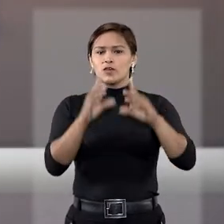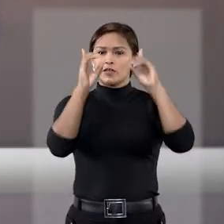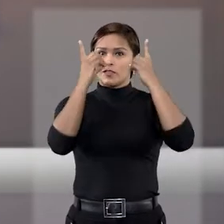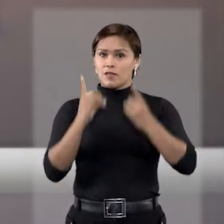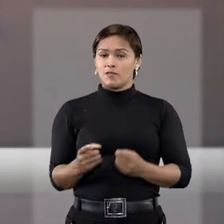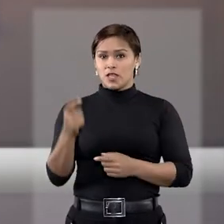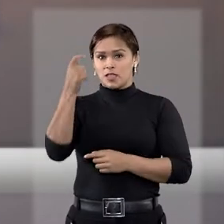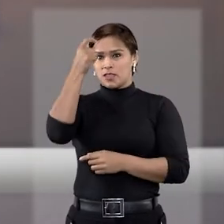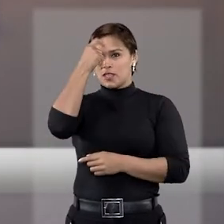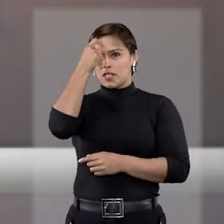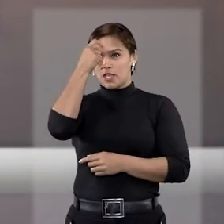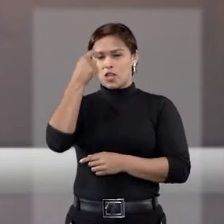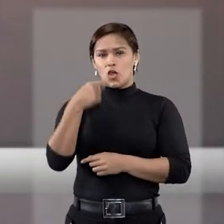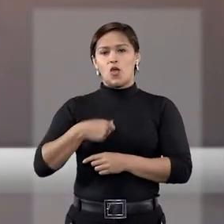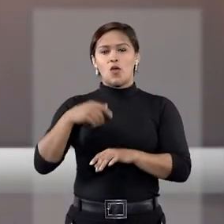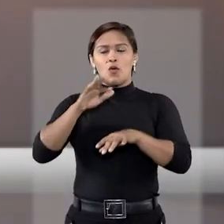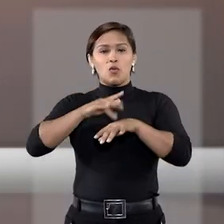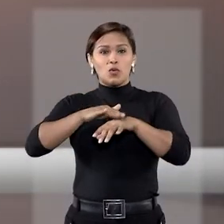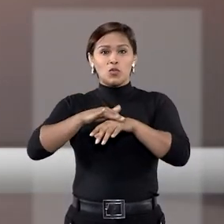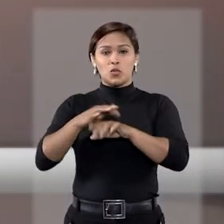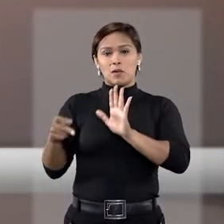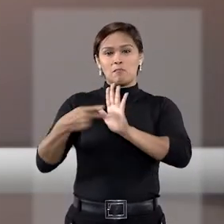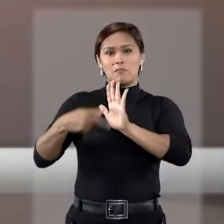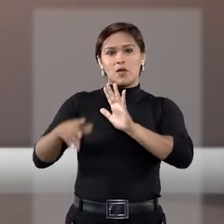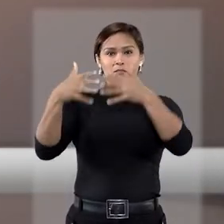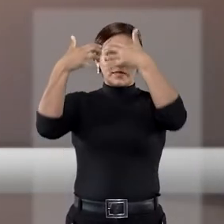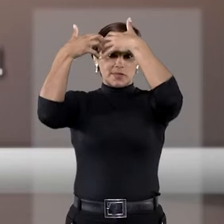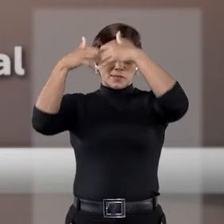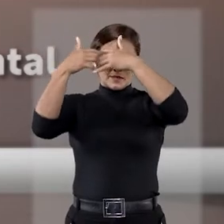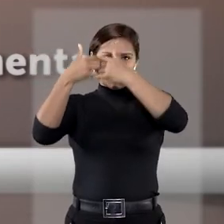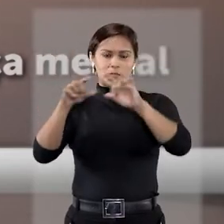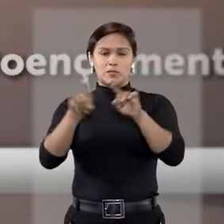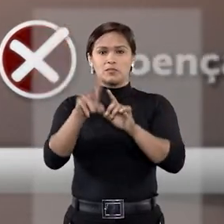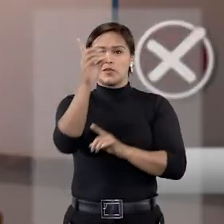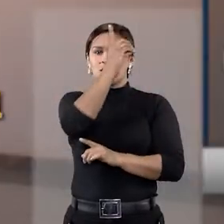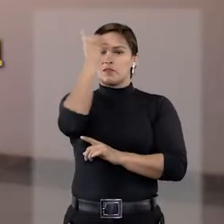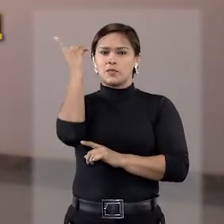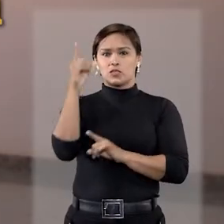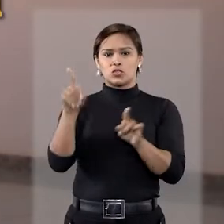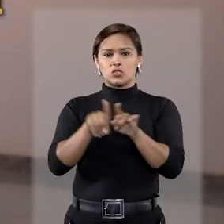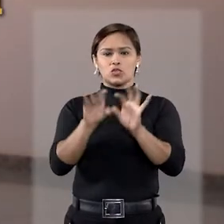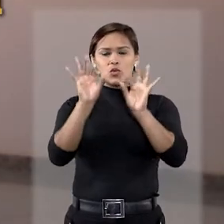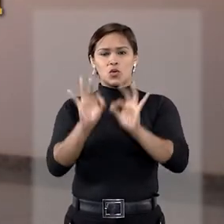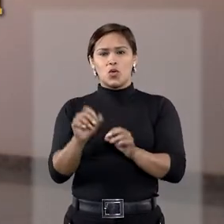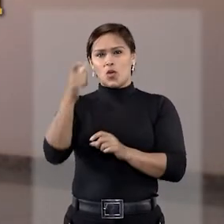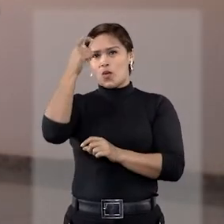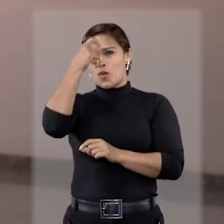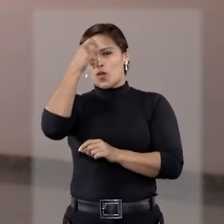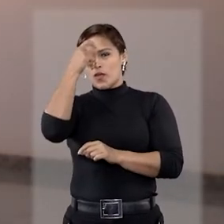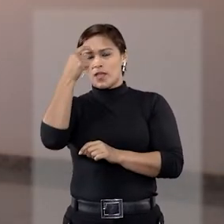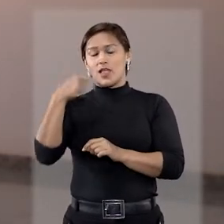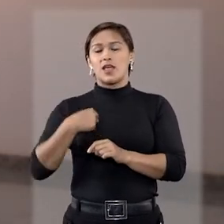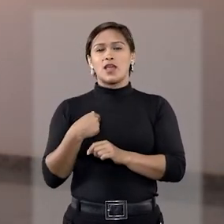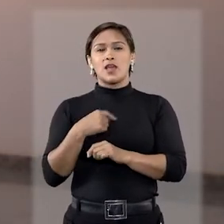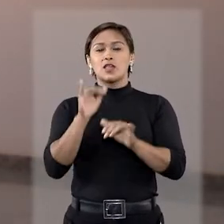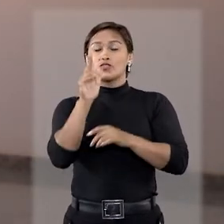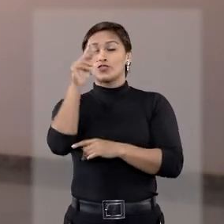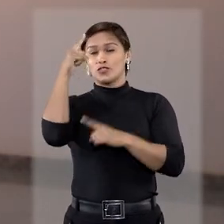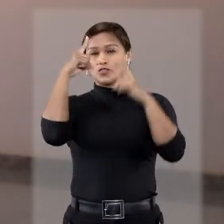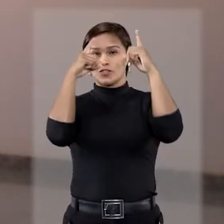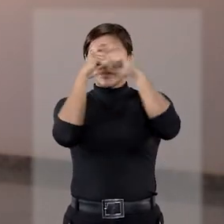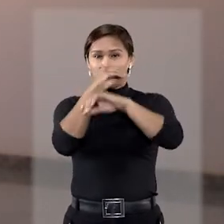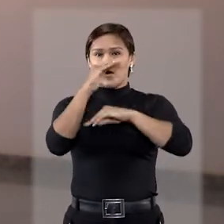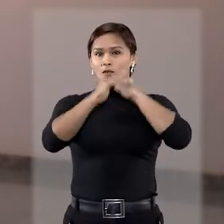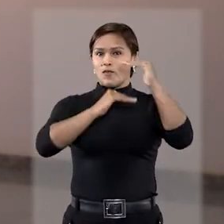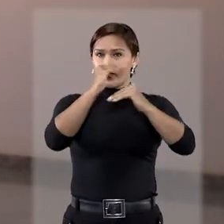deficiência intelectual com doença mental. Uma pessoa com deficiência intelectual possui déficit